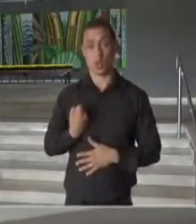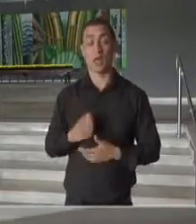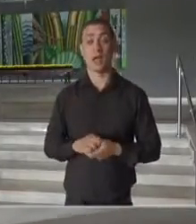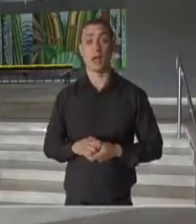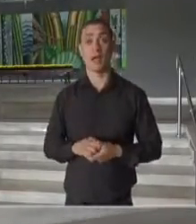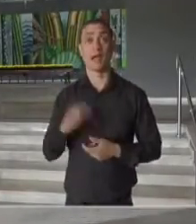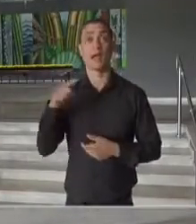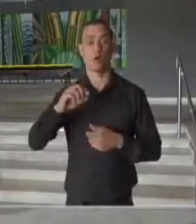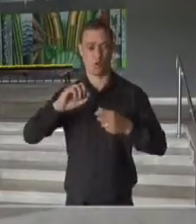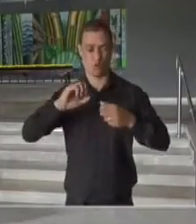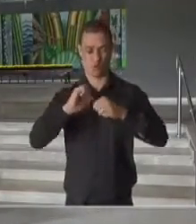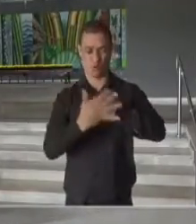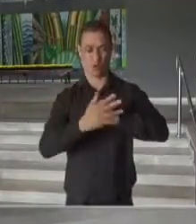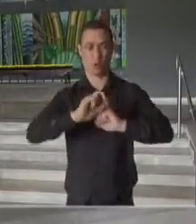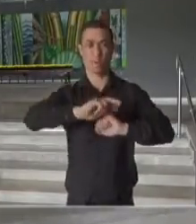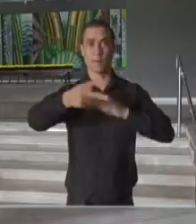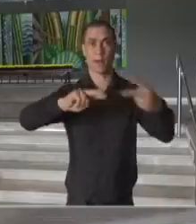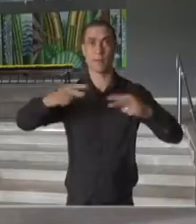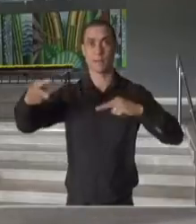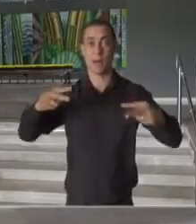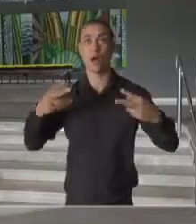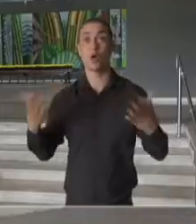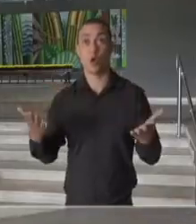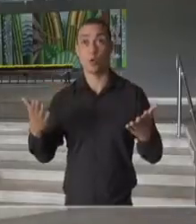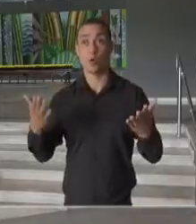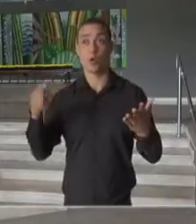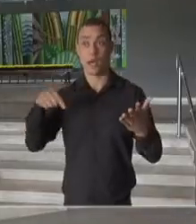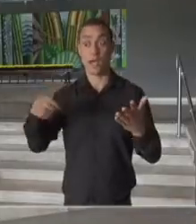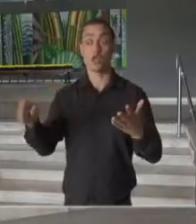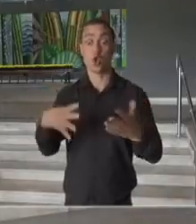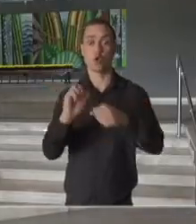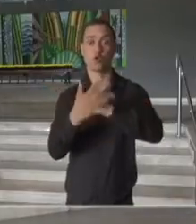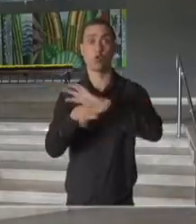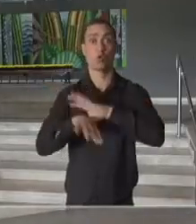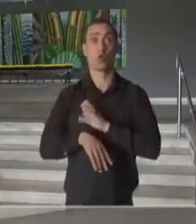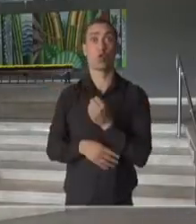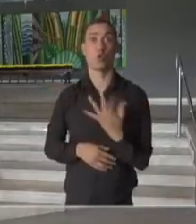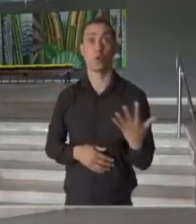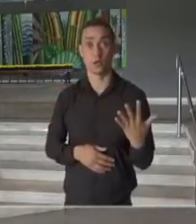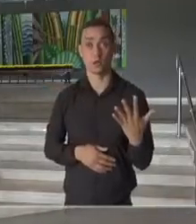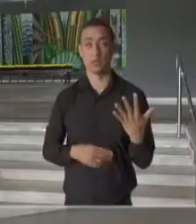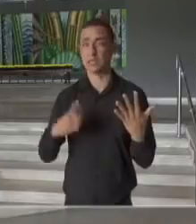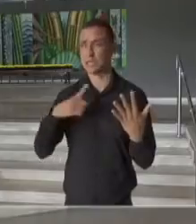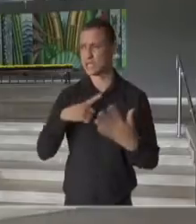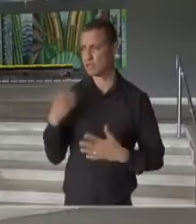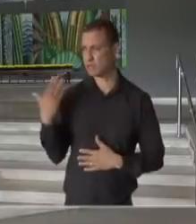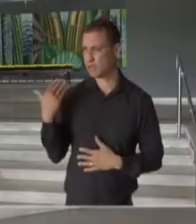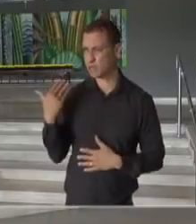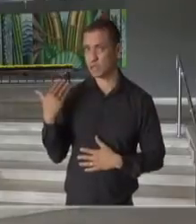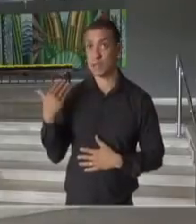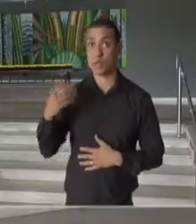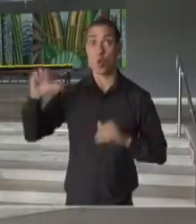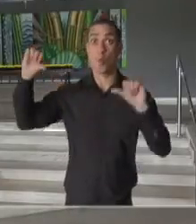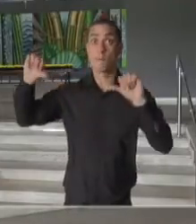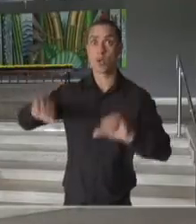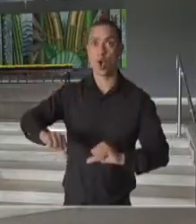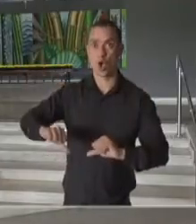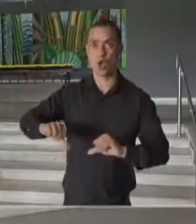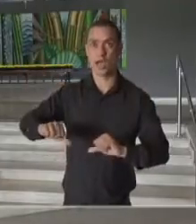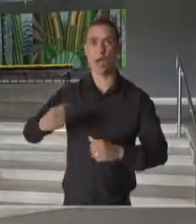a circulação do vírus que é a identificação de novos casos. Nós chegamos a ter no pior momento da pandemia